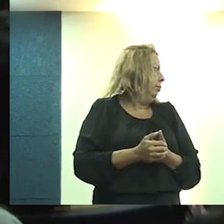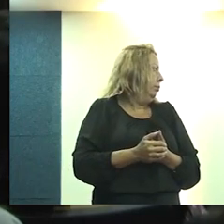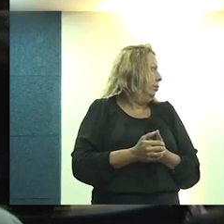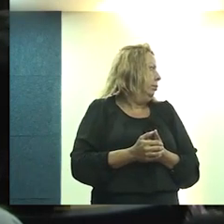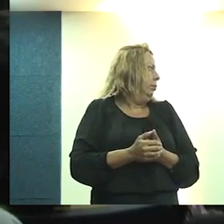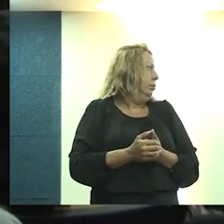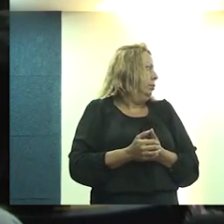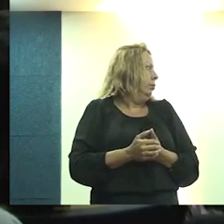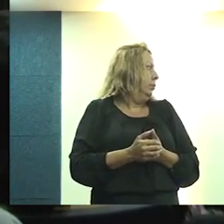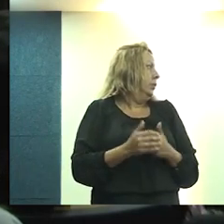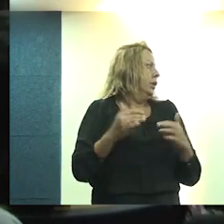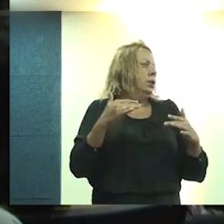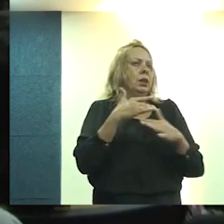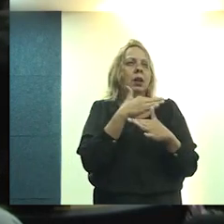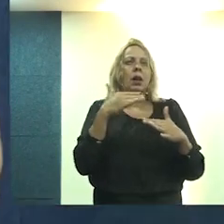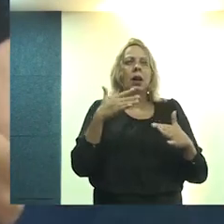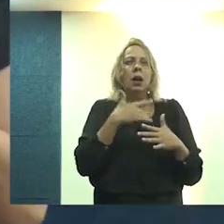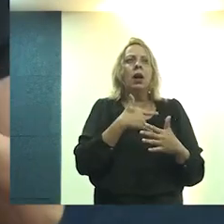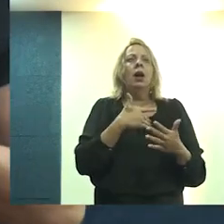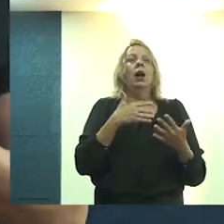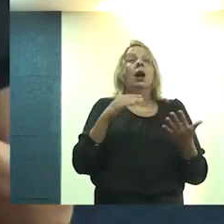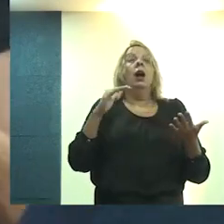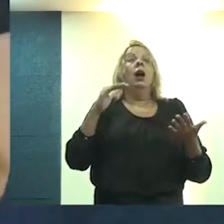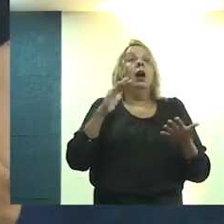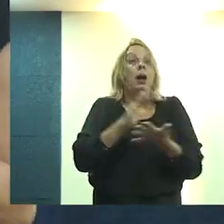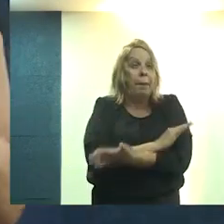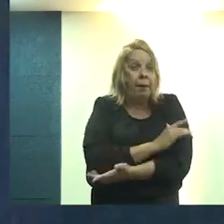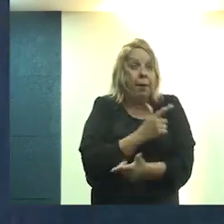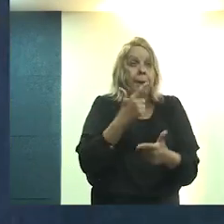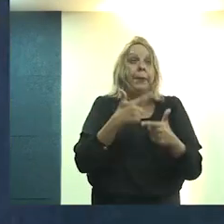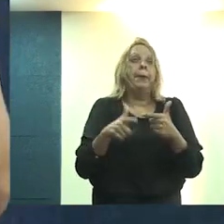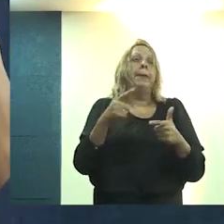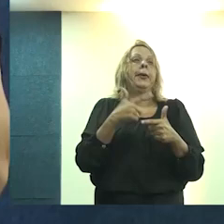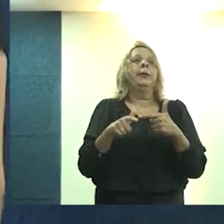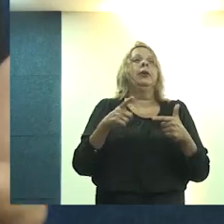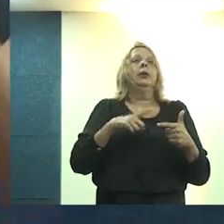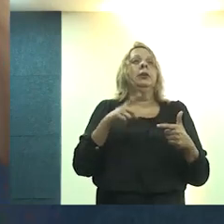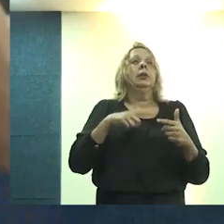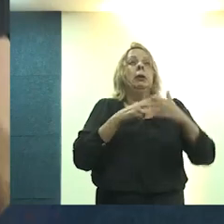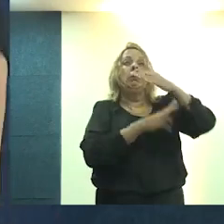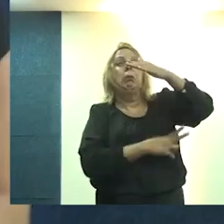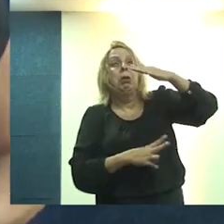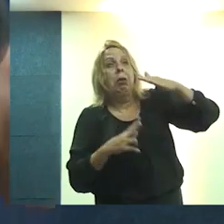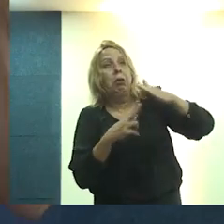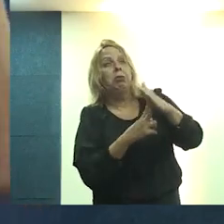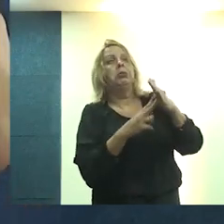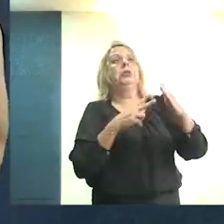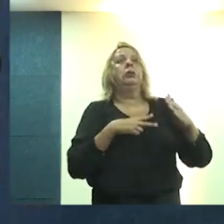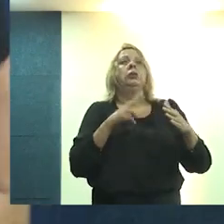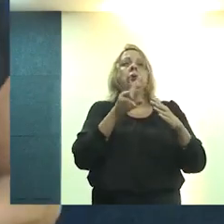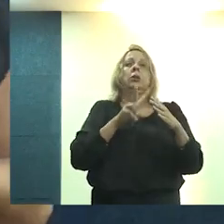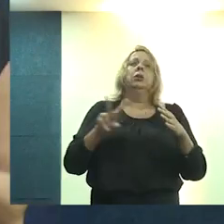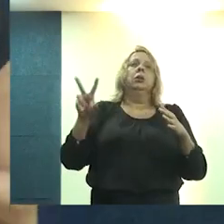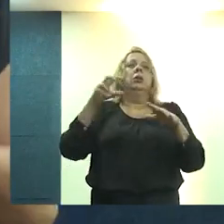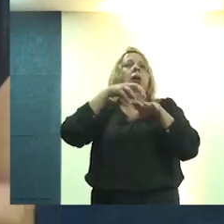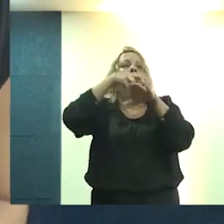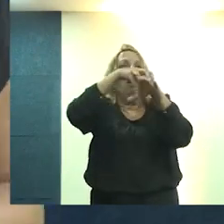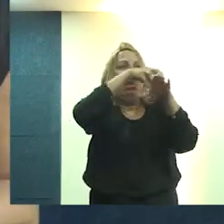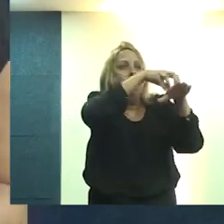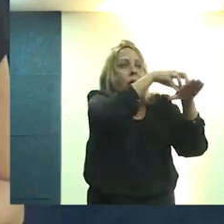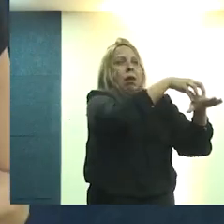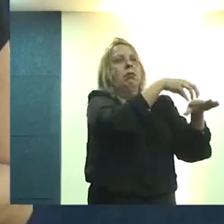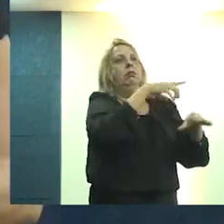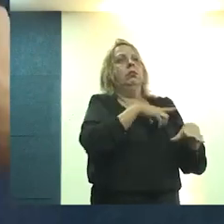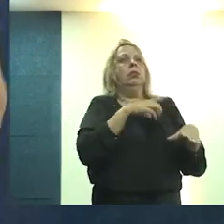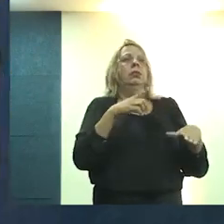Aí a gente ocuparia os centros, acabava o problema de mobilidade, acabava a necessidade de pontos, de viaduto, transporte